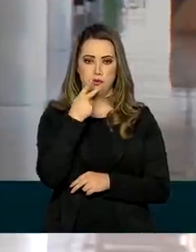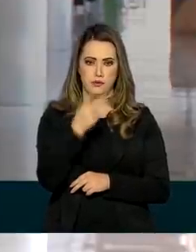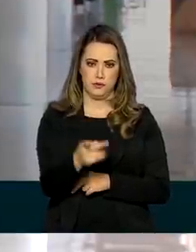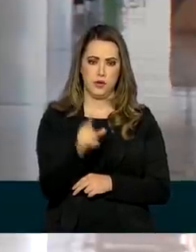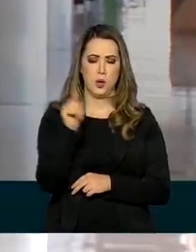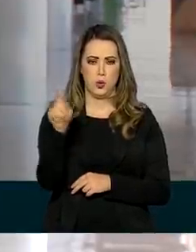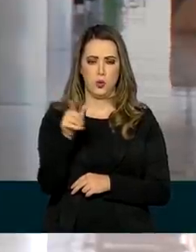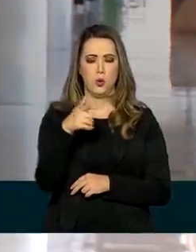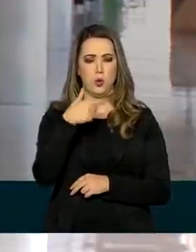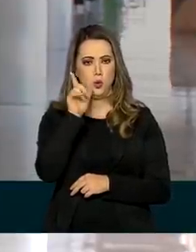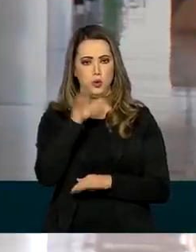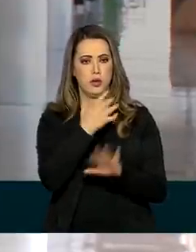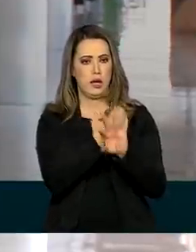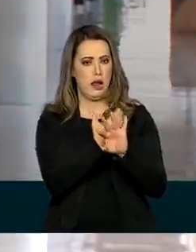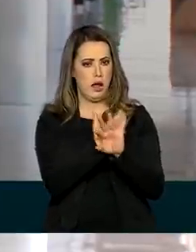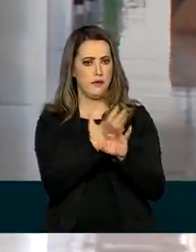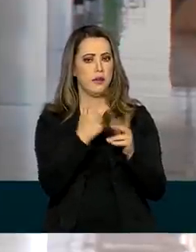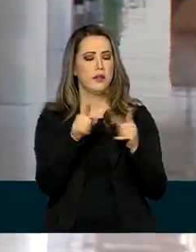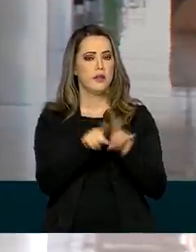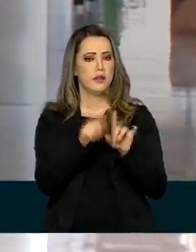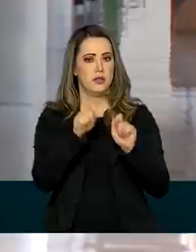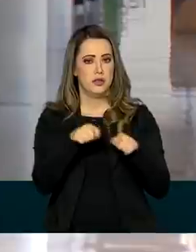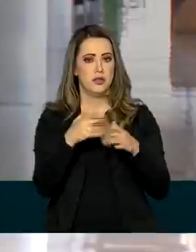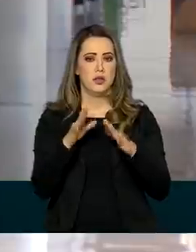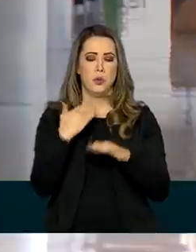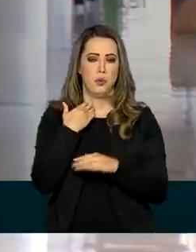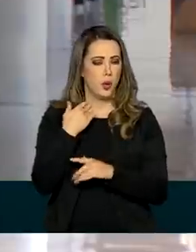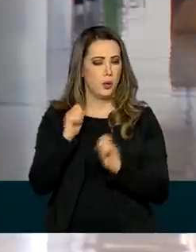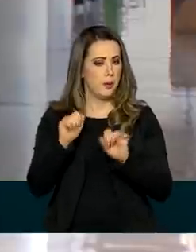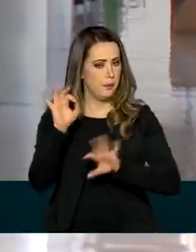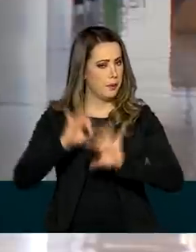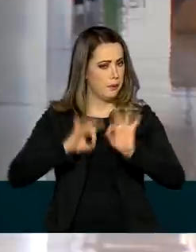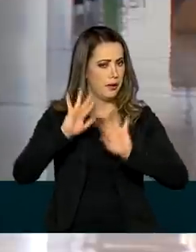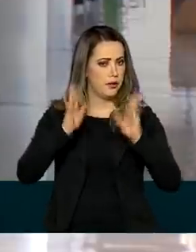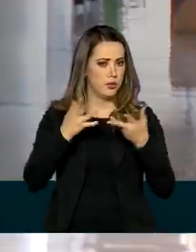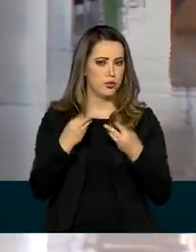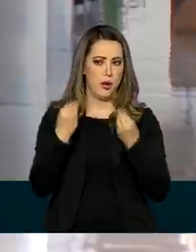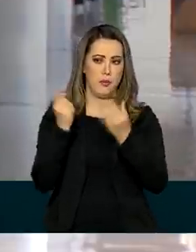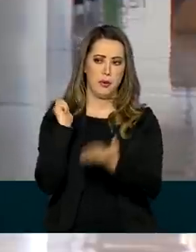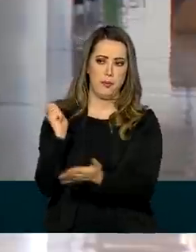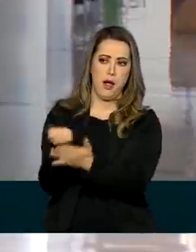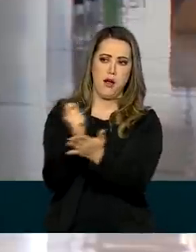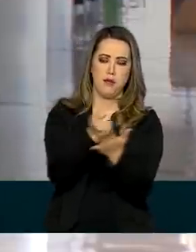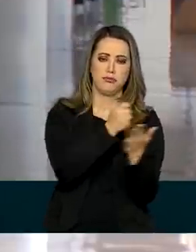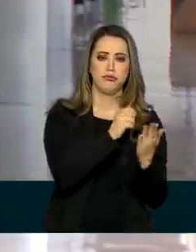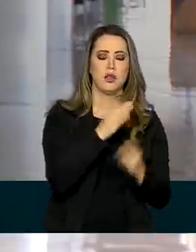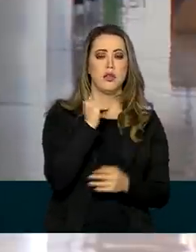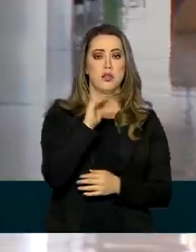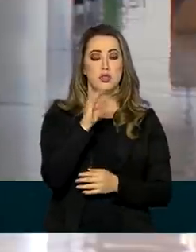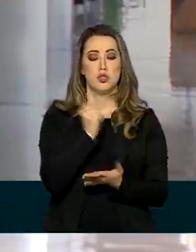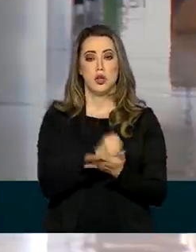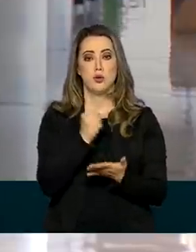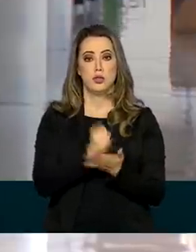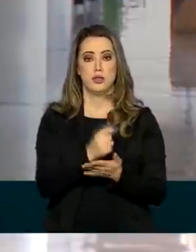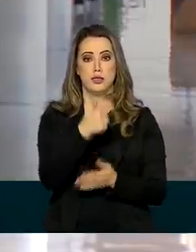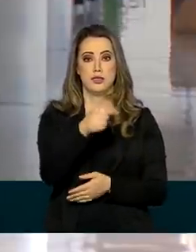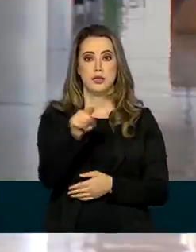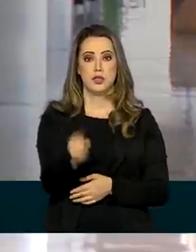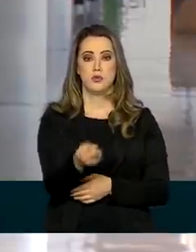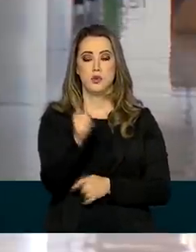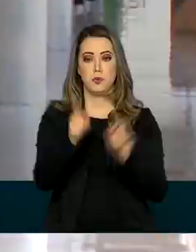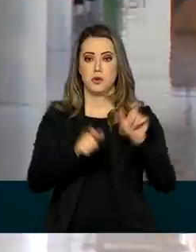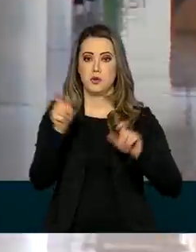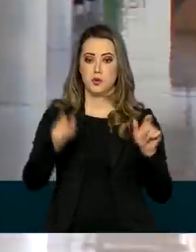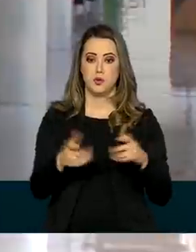estão preparadas para fazer esses pagamentos sem aglomerações. Foram contratadas para isso mais de 7 mil pessoas e abertas